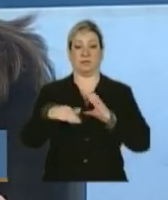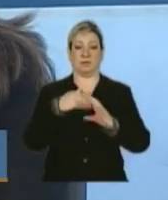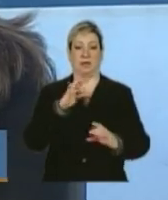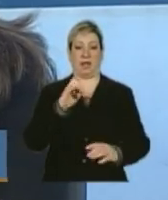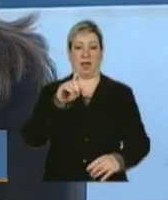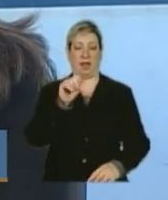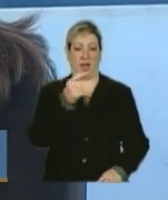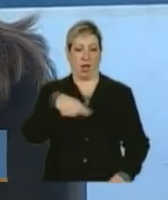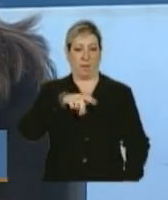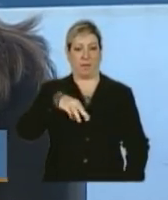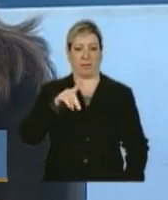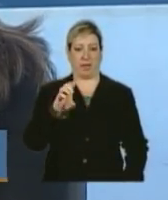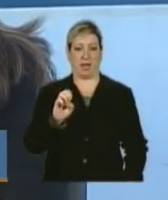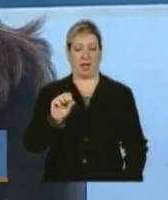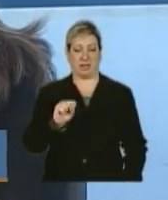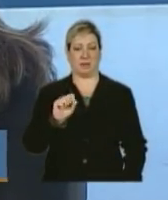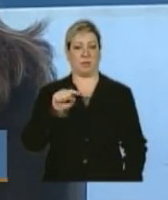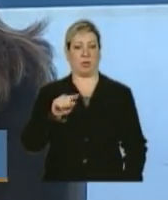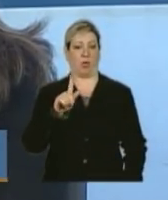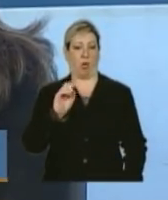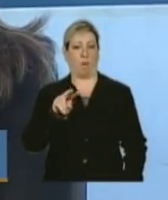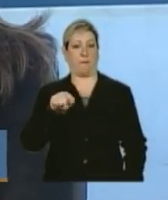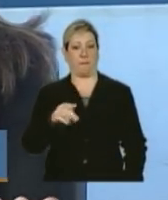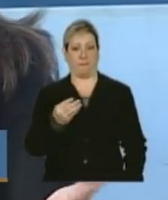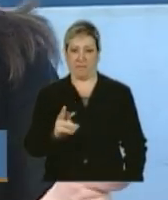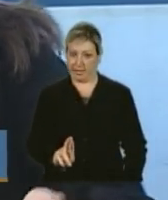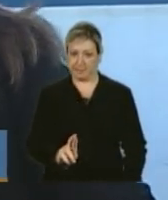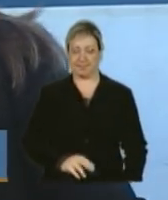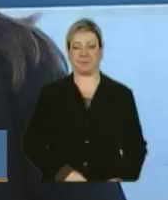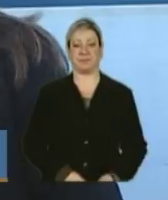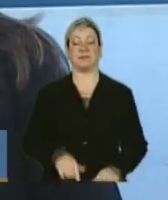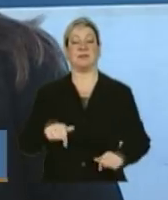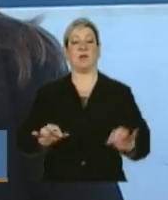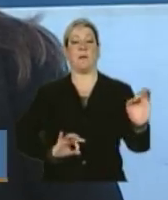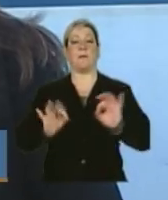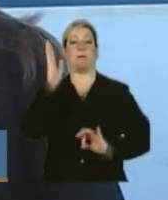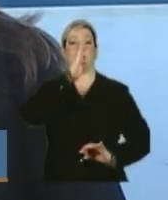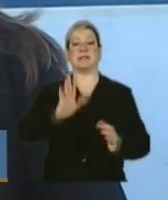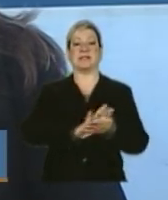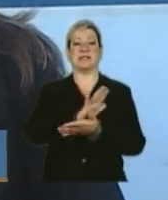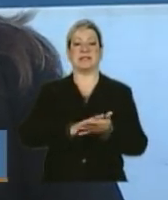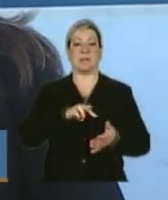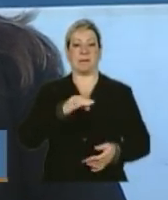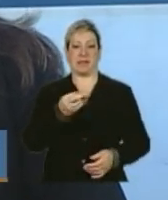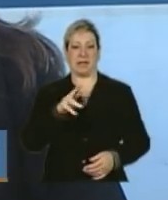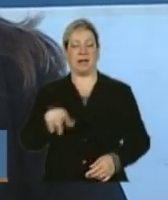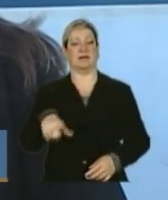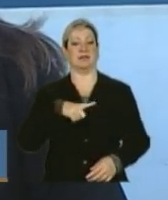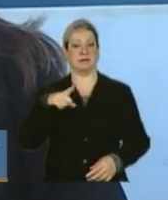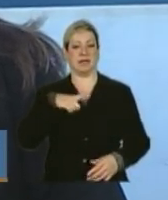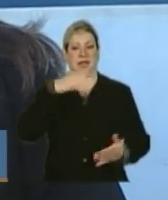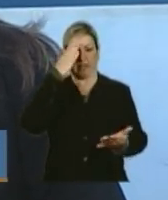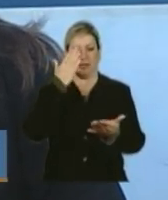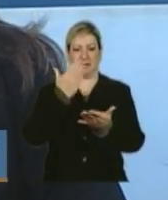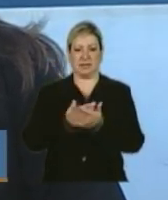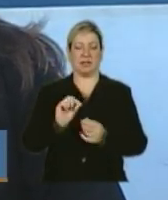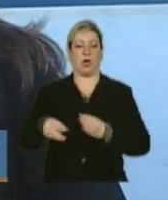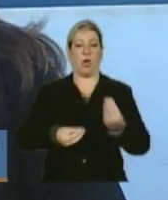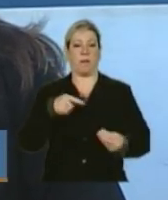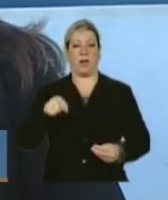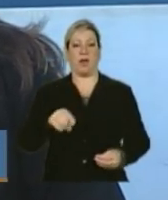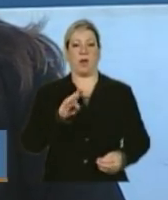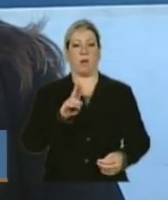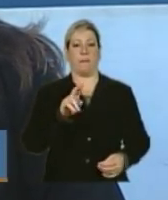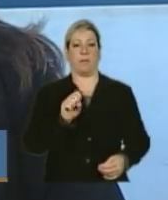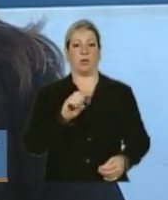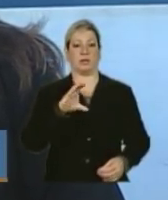arroba mds.gov.br. O Plano Brasil Sem Miséria aposta na estratégia da busca ativa para retirar da pobreza